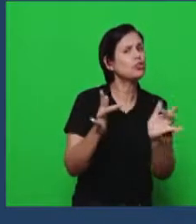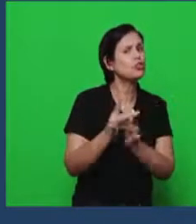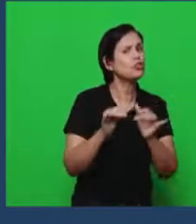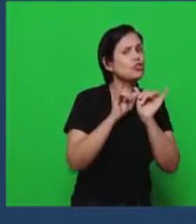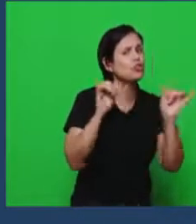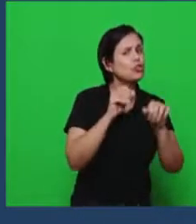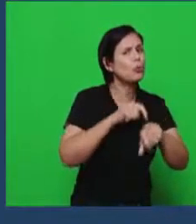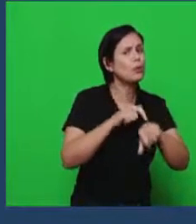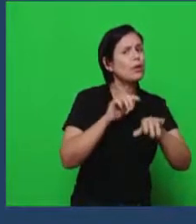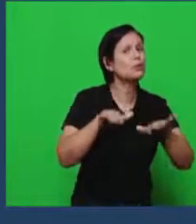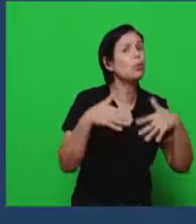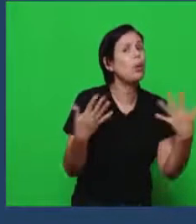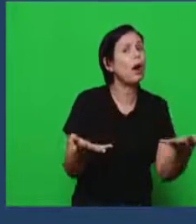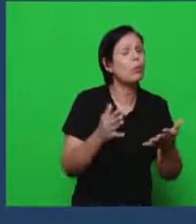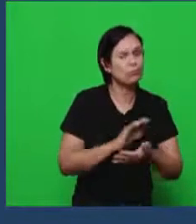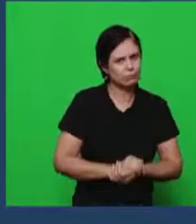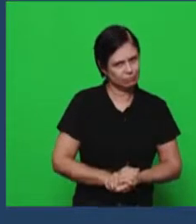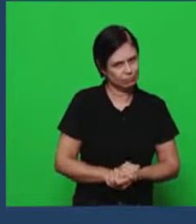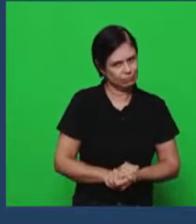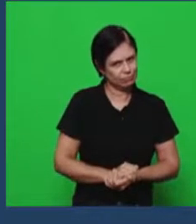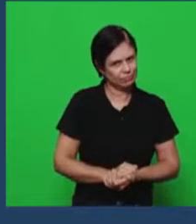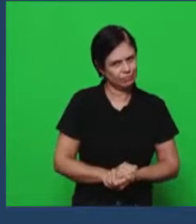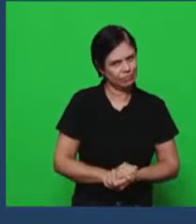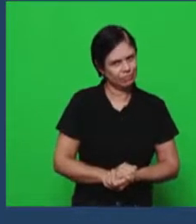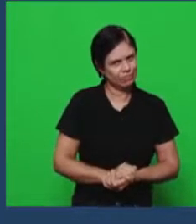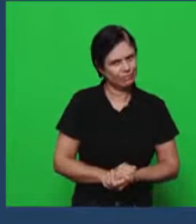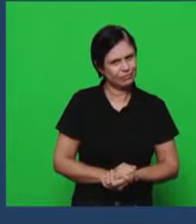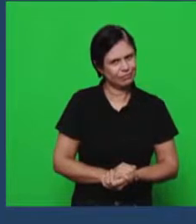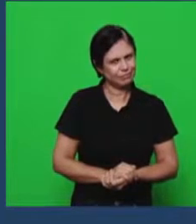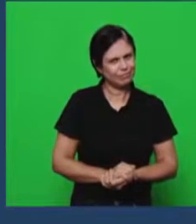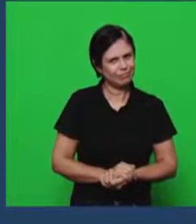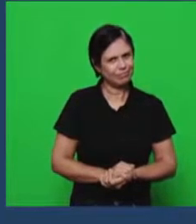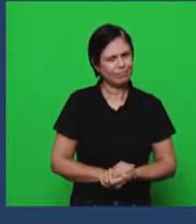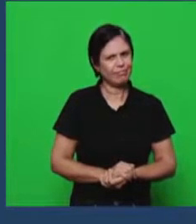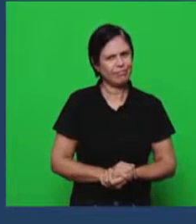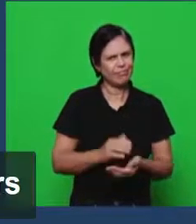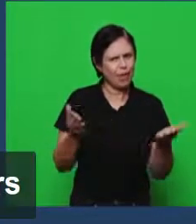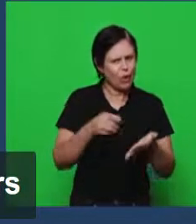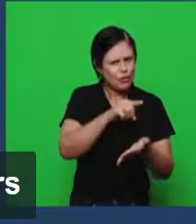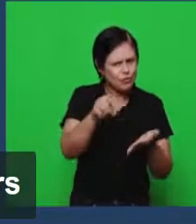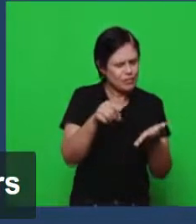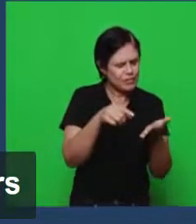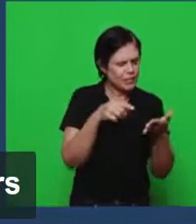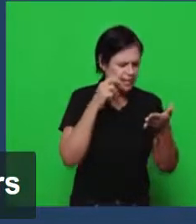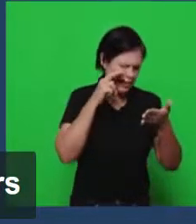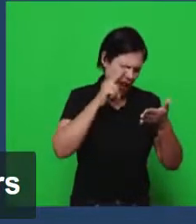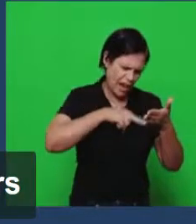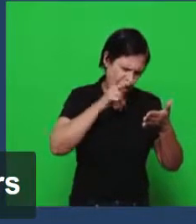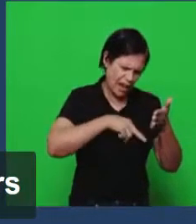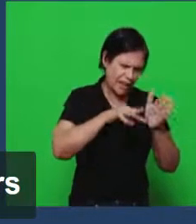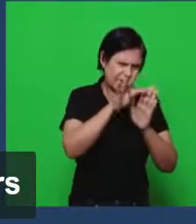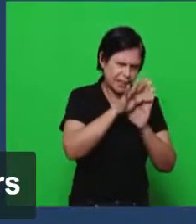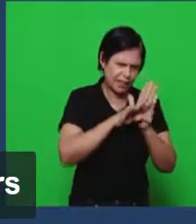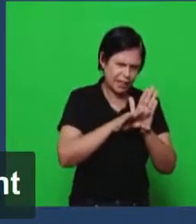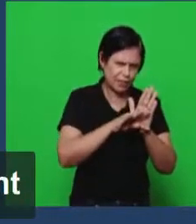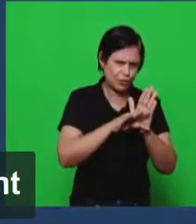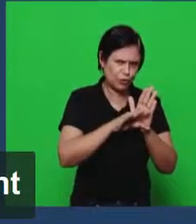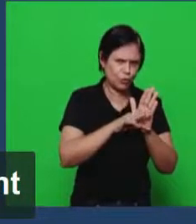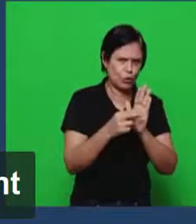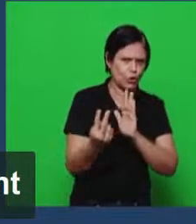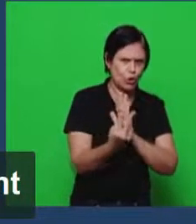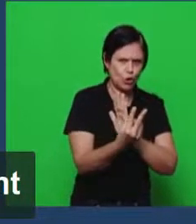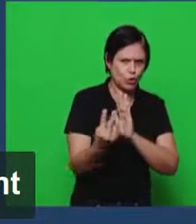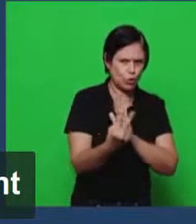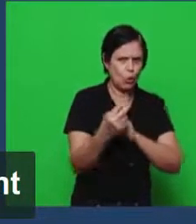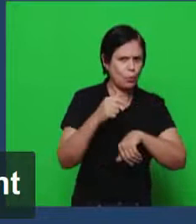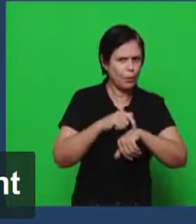Isso aqui agora vai depender naturalmente dos irmãos examinarem os textos para dar essas duas respostas. Então, foram